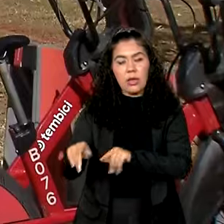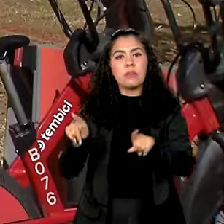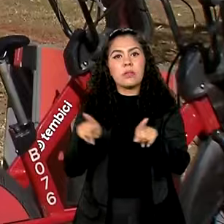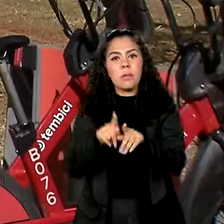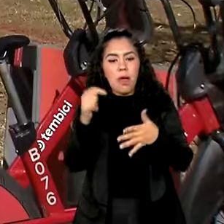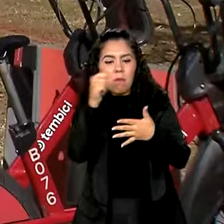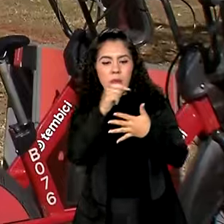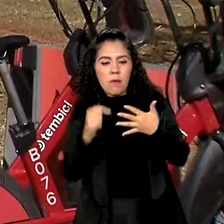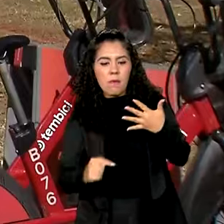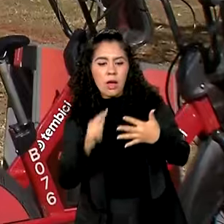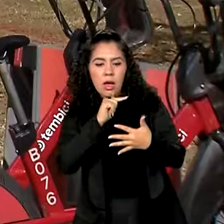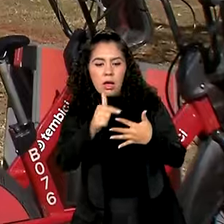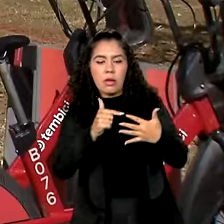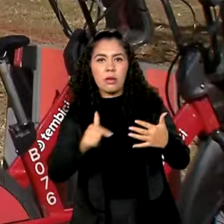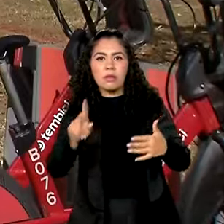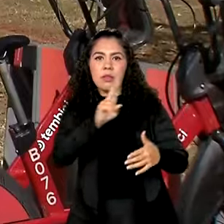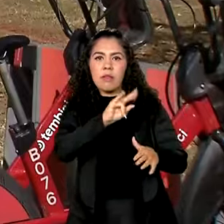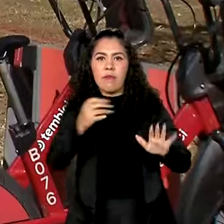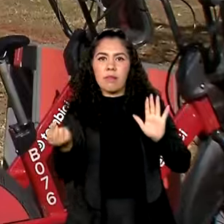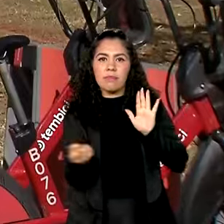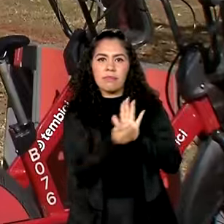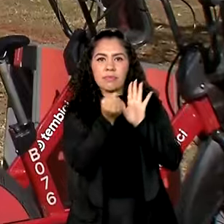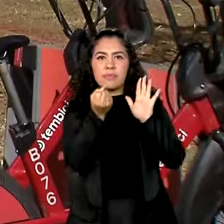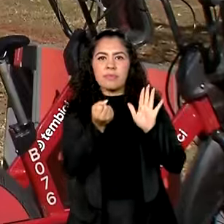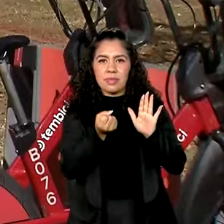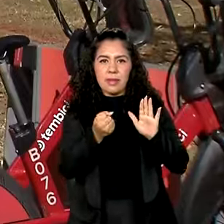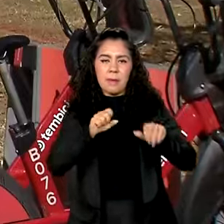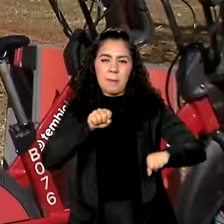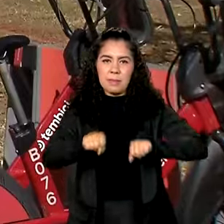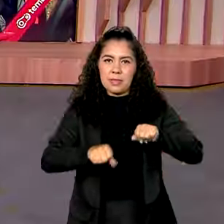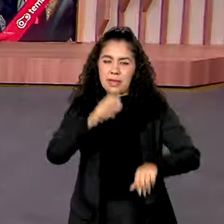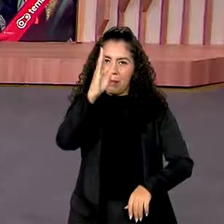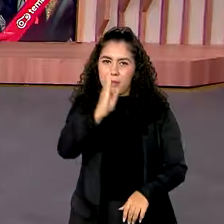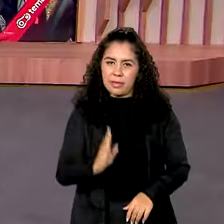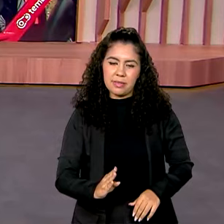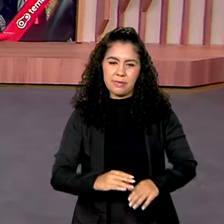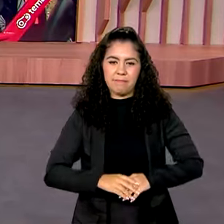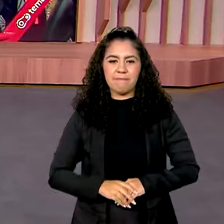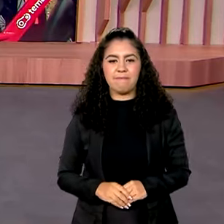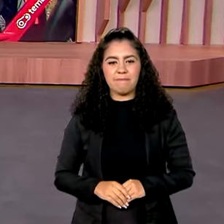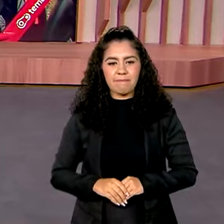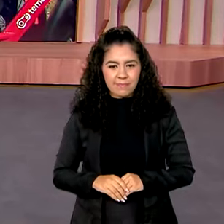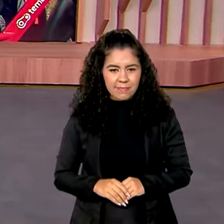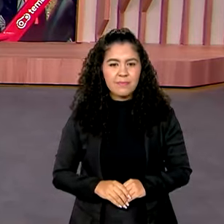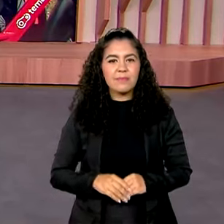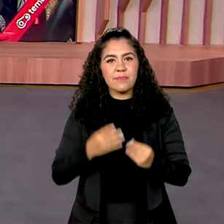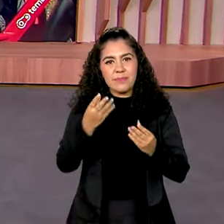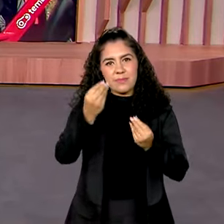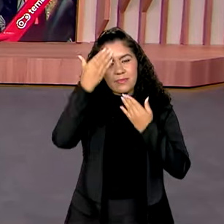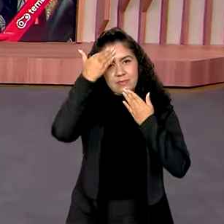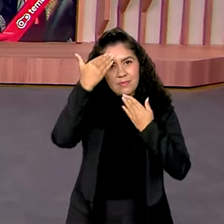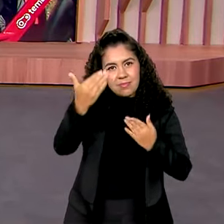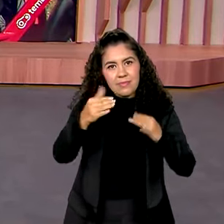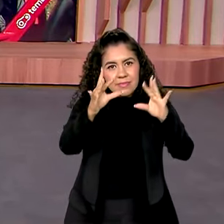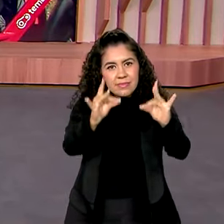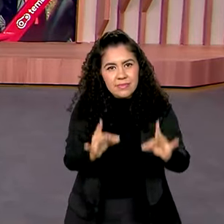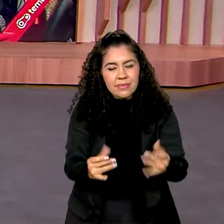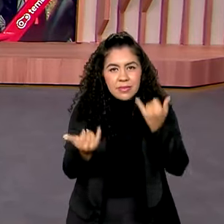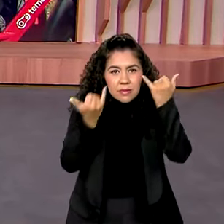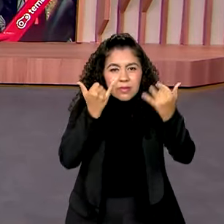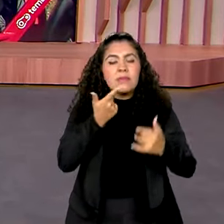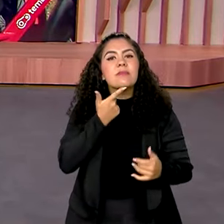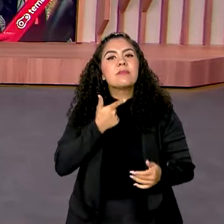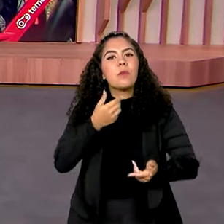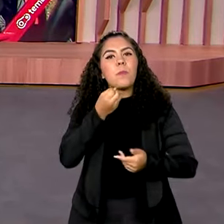vão receber o selo Bicicleta Brasil. Vanessa, volto com você aí no estúdio. Ok, Jéssica. Muito obrigada pelas informações. Bom